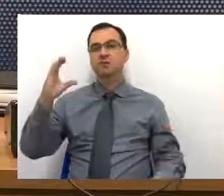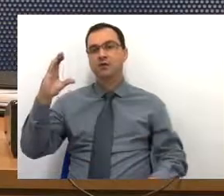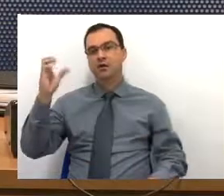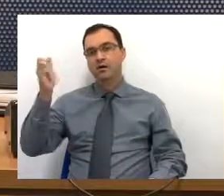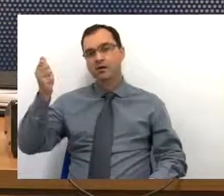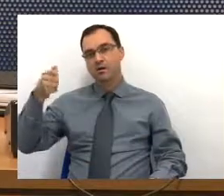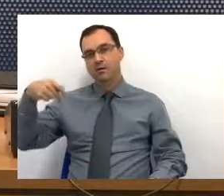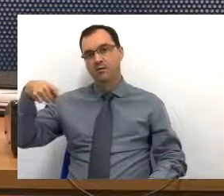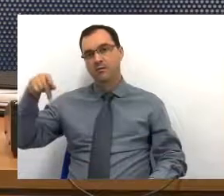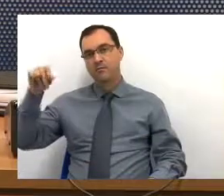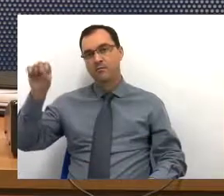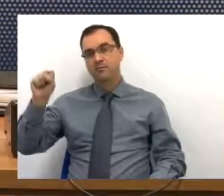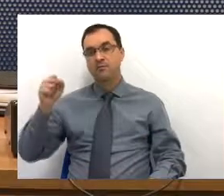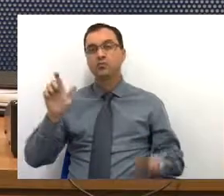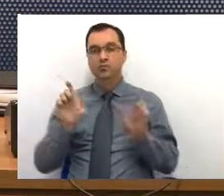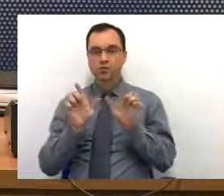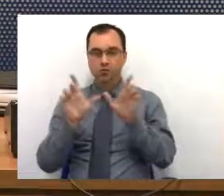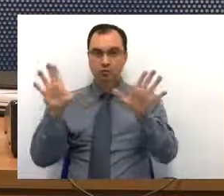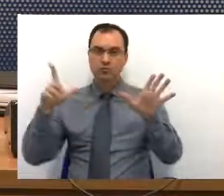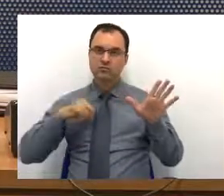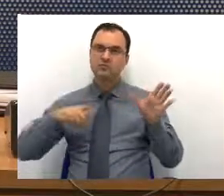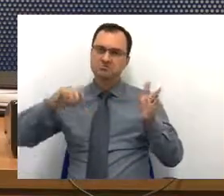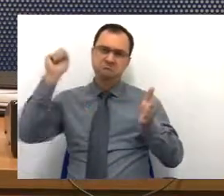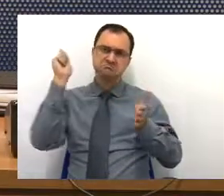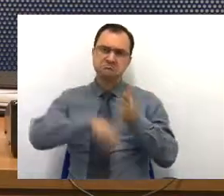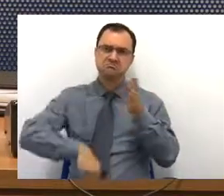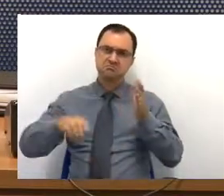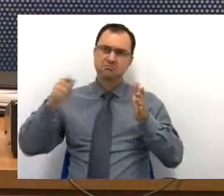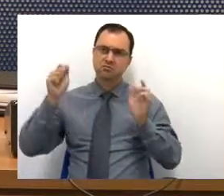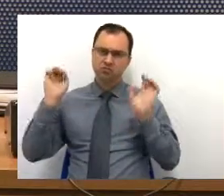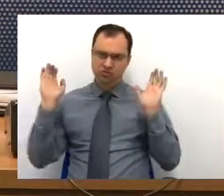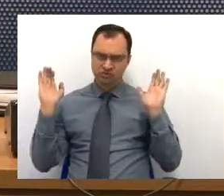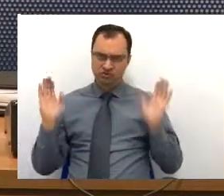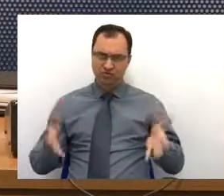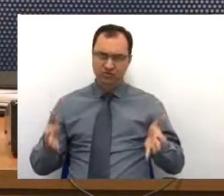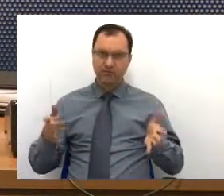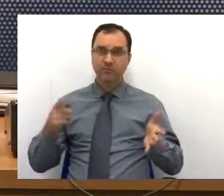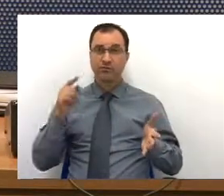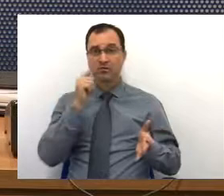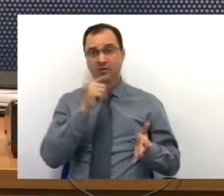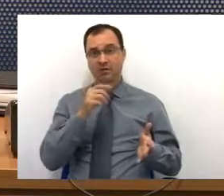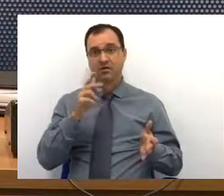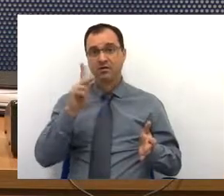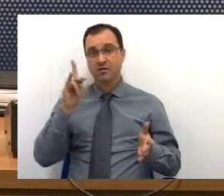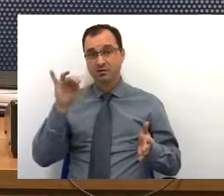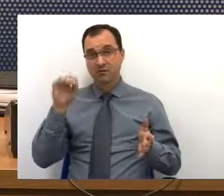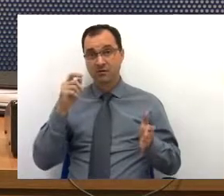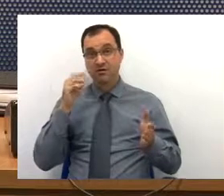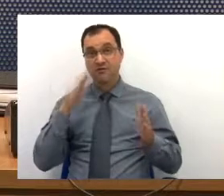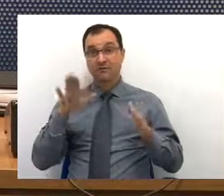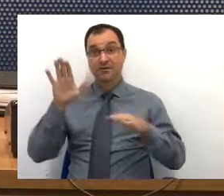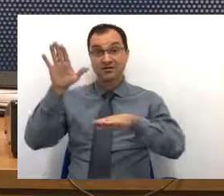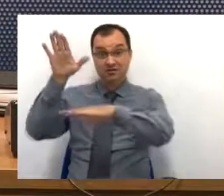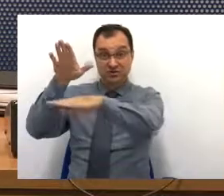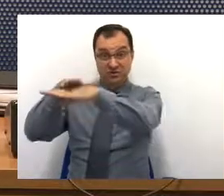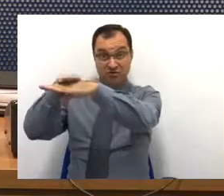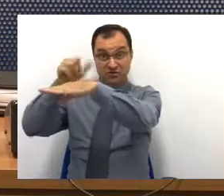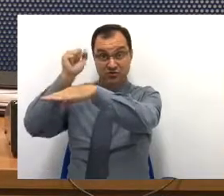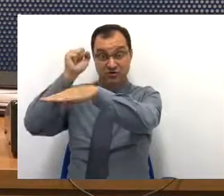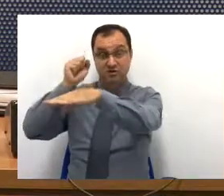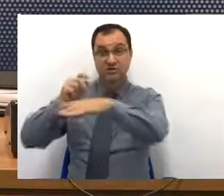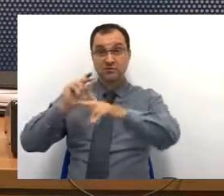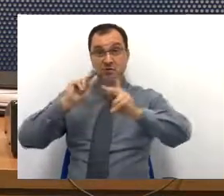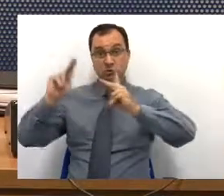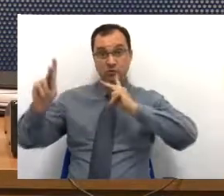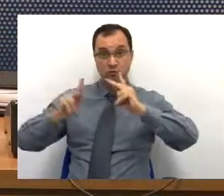Bom, Guarulhos tem todas as condições, nos inscrevemos. Então, ele vai fazer um chamamento público